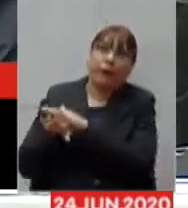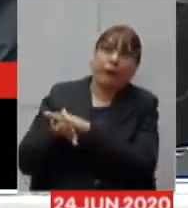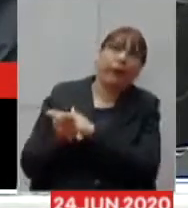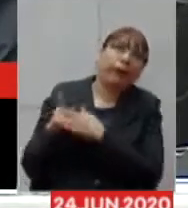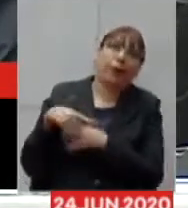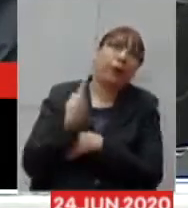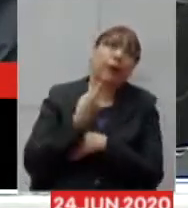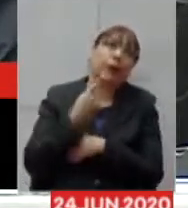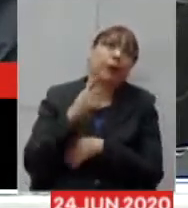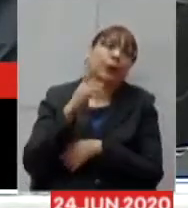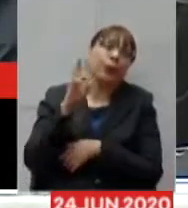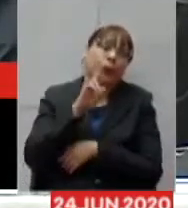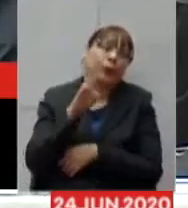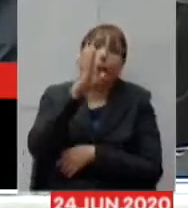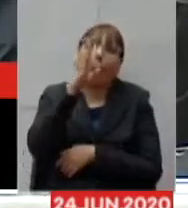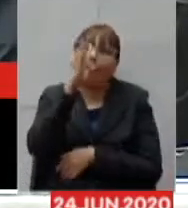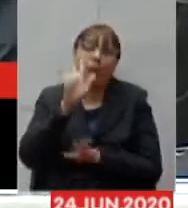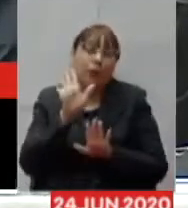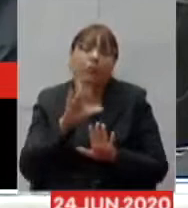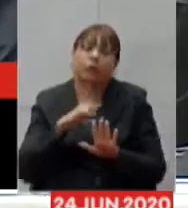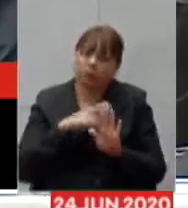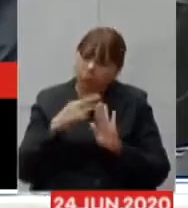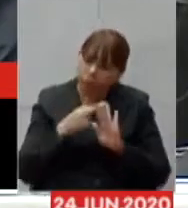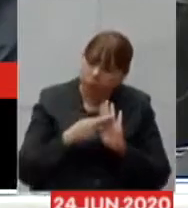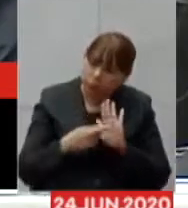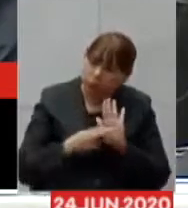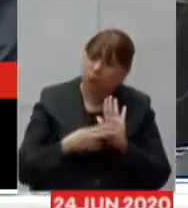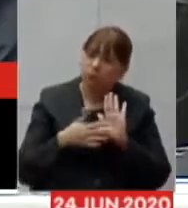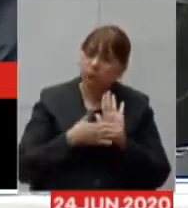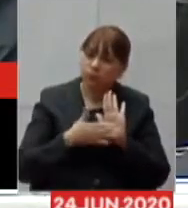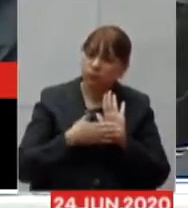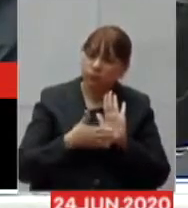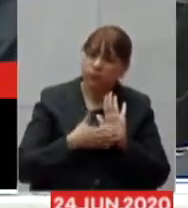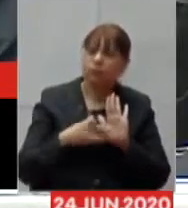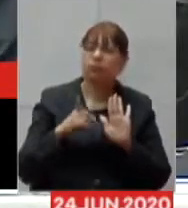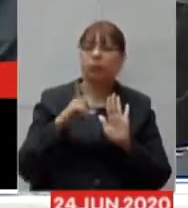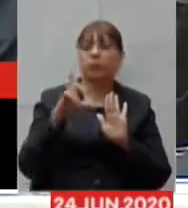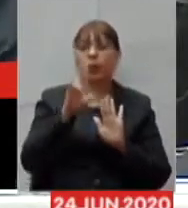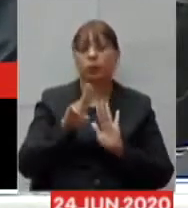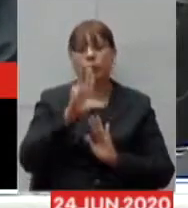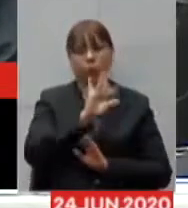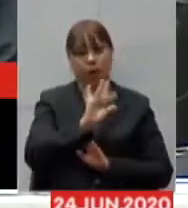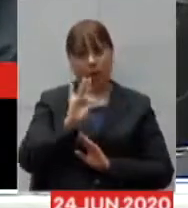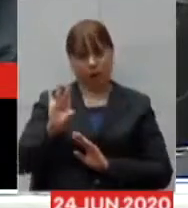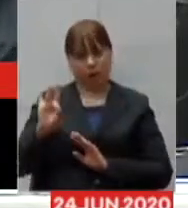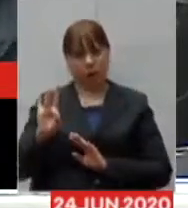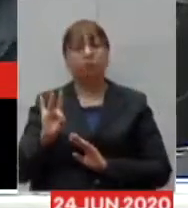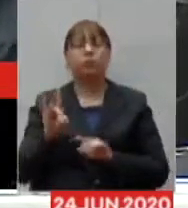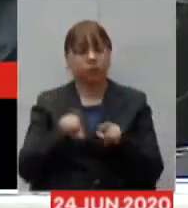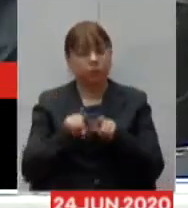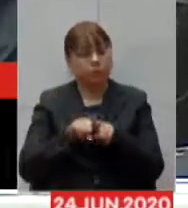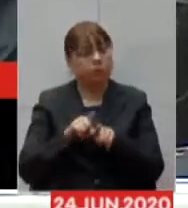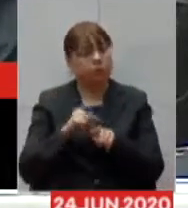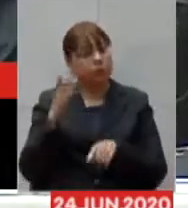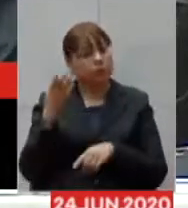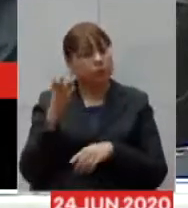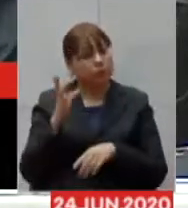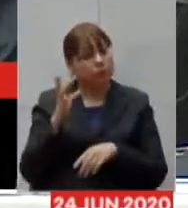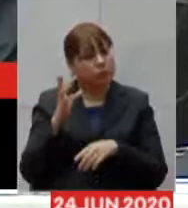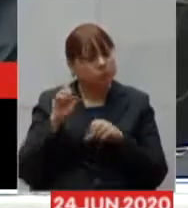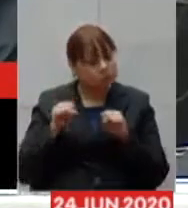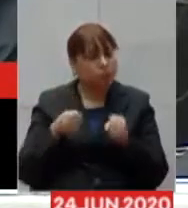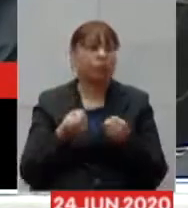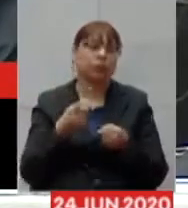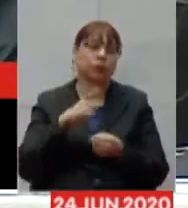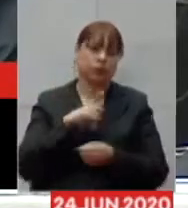aleatória ou seja tem que ter protocolo para o uso de equipamentos de proteção individual até mesmo para ter mais segurança no uso mas de